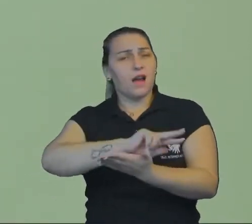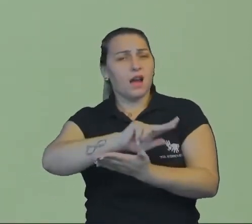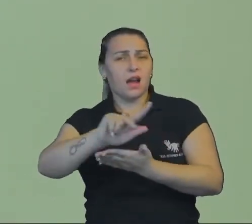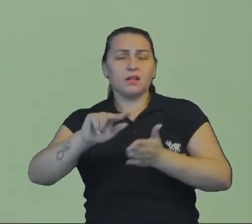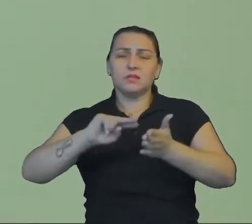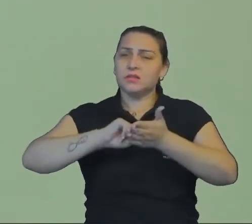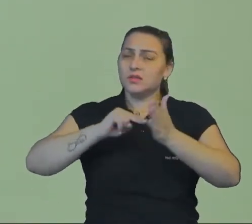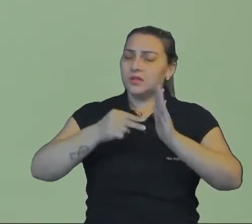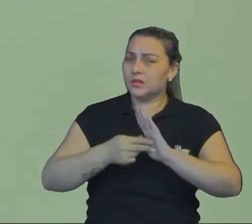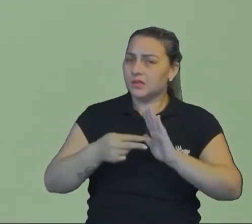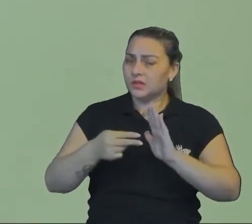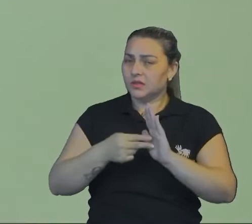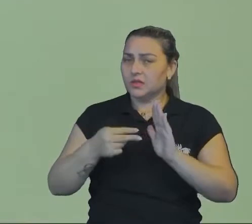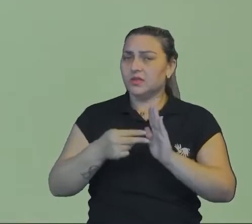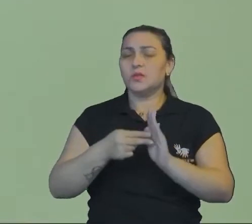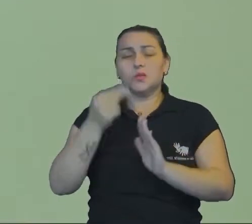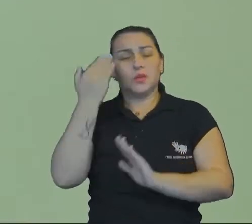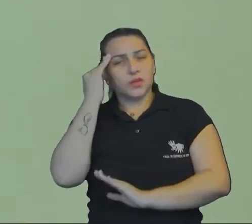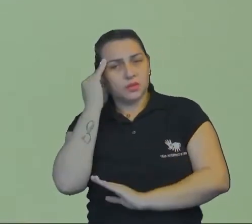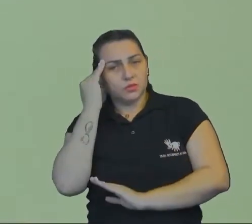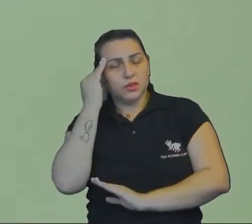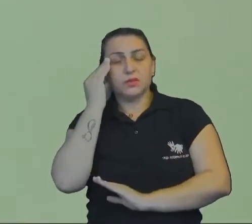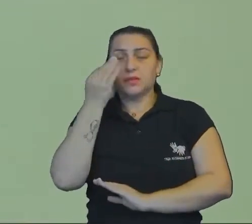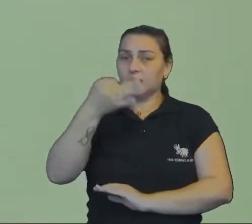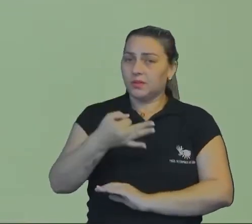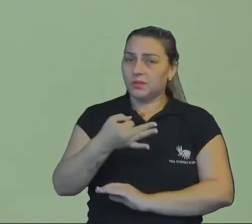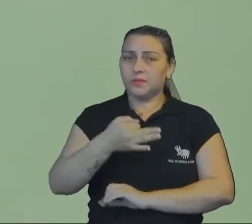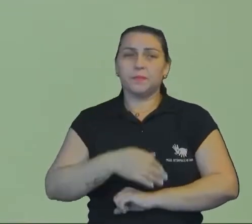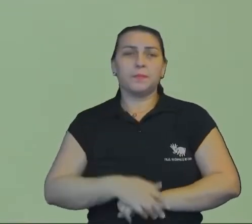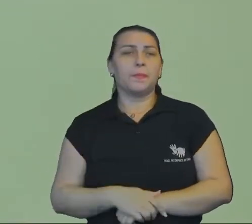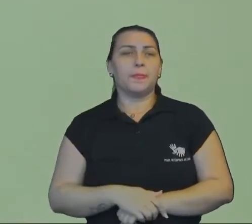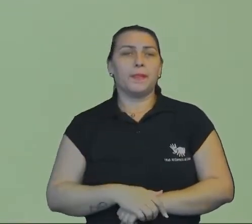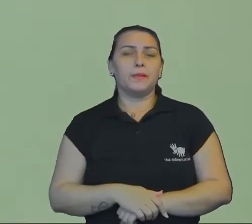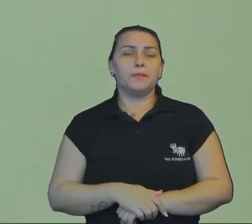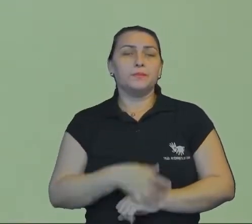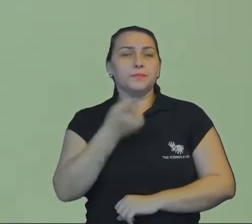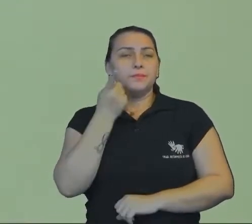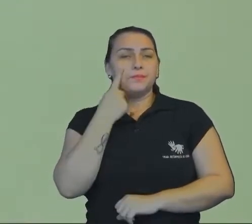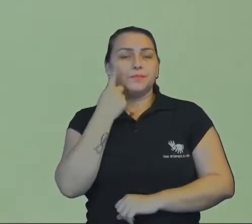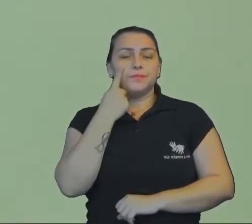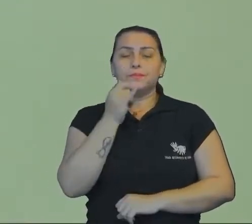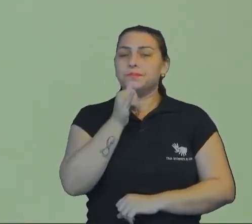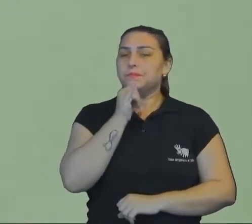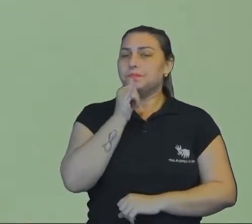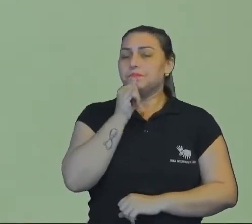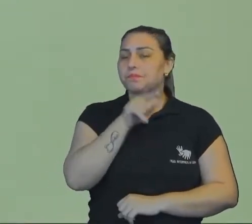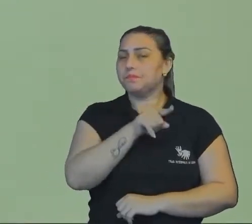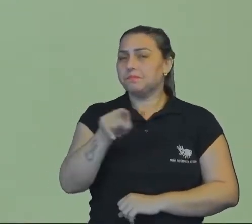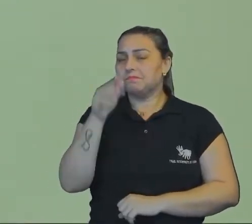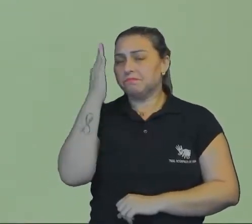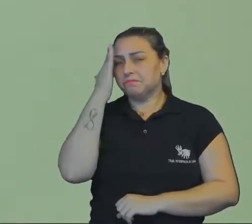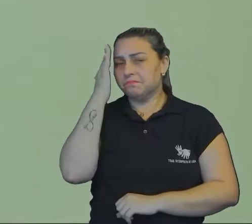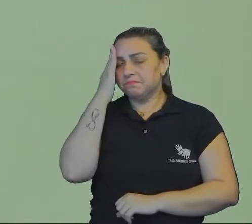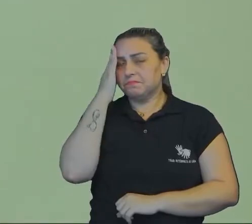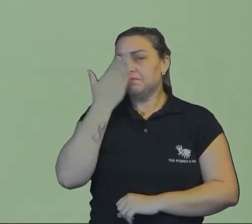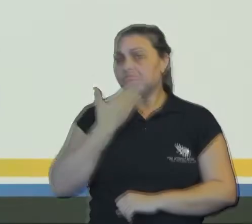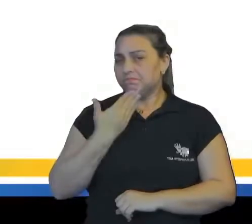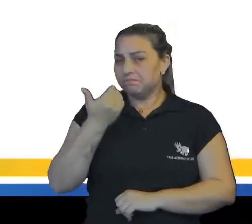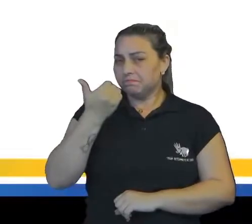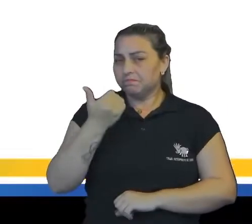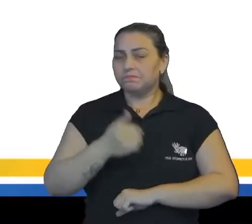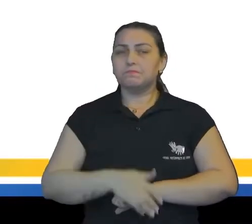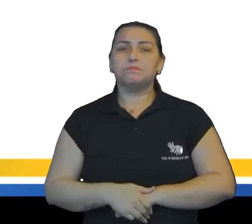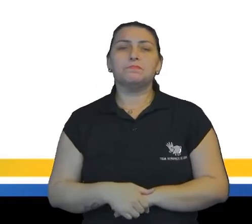significados, várias interpretações. Certo? Então, vamos ver aqui um exemplo para vocês compreenderem melhor.